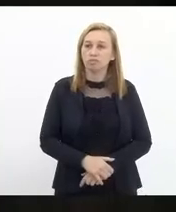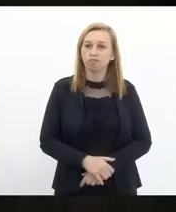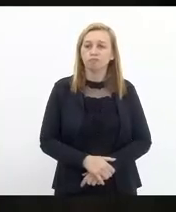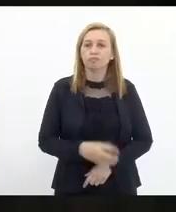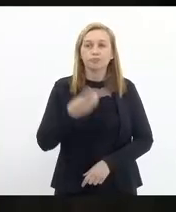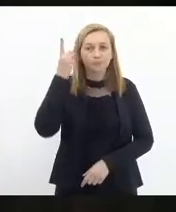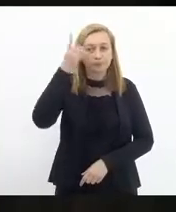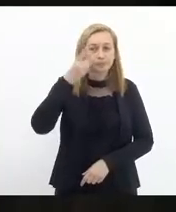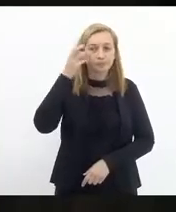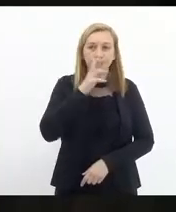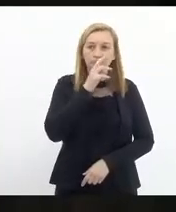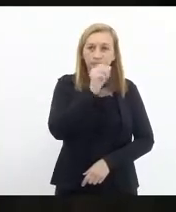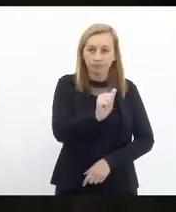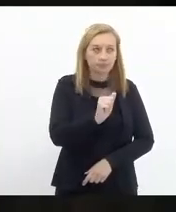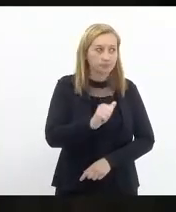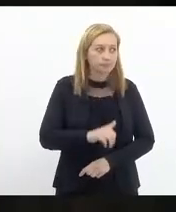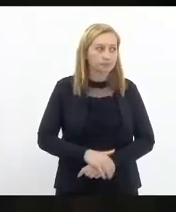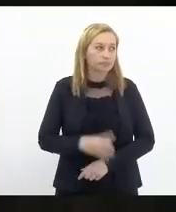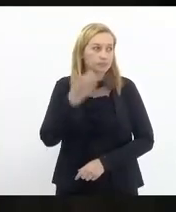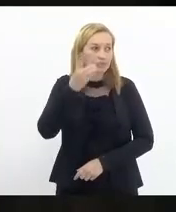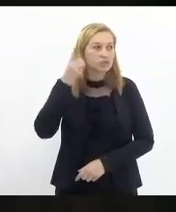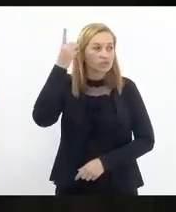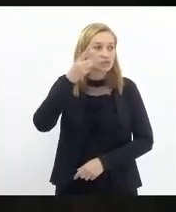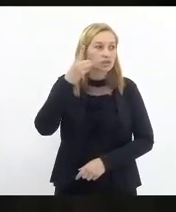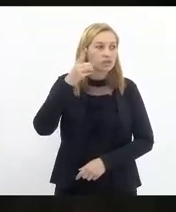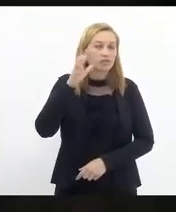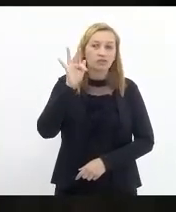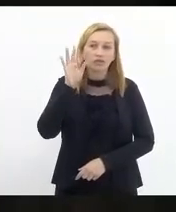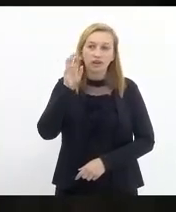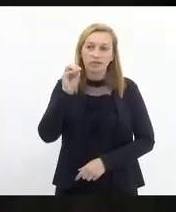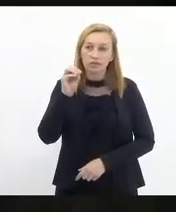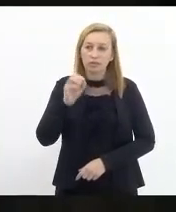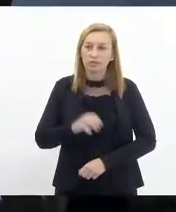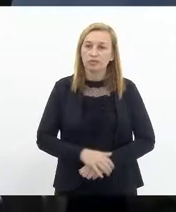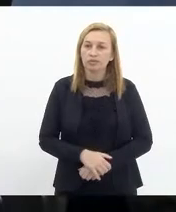Deputado Rodrigo Amorim. Deputado Flávio Serafini.